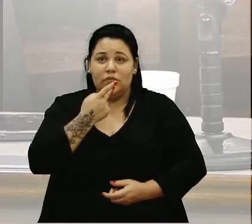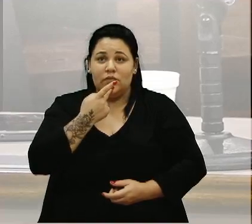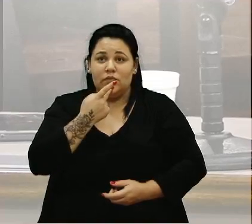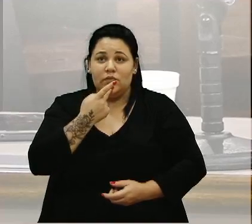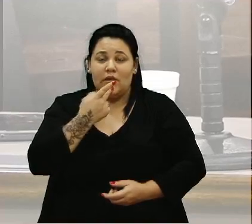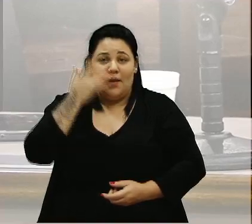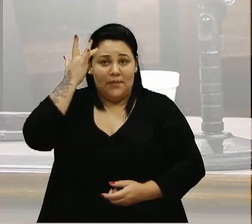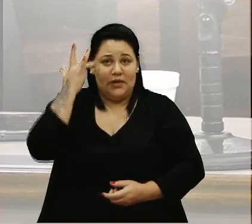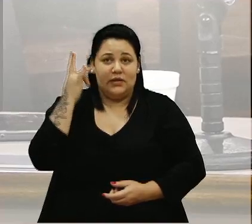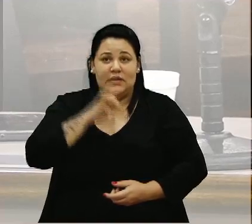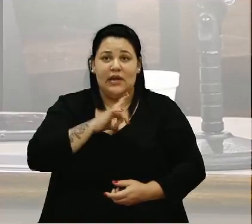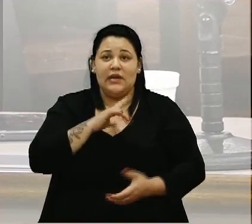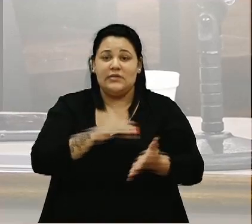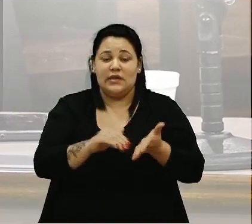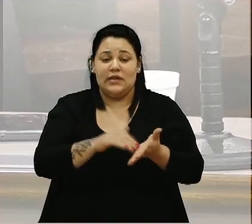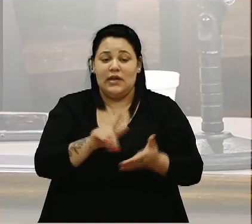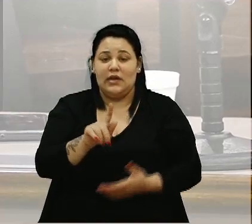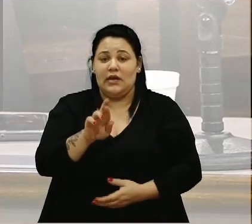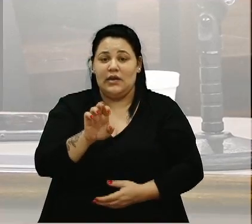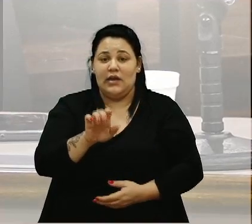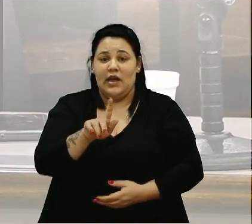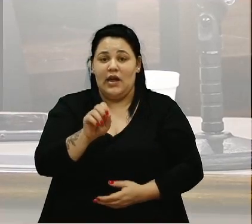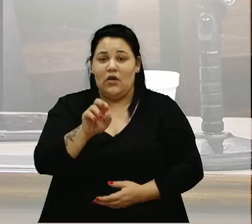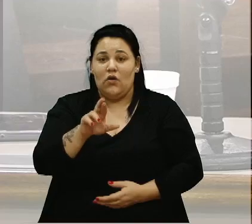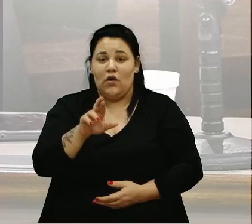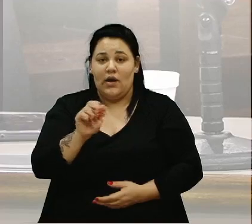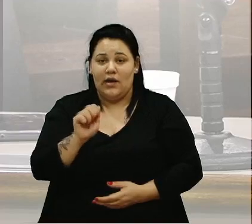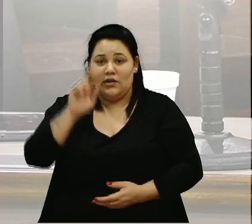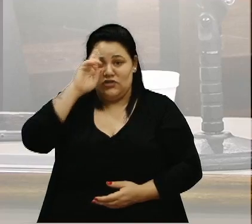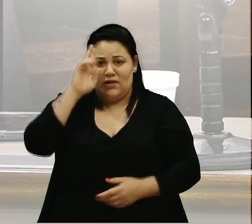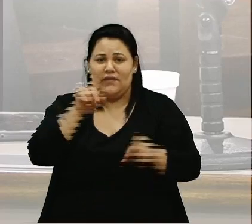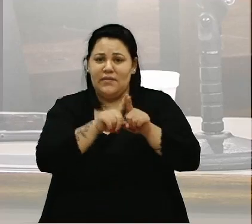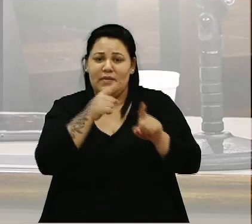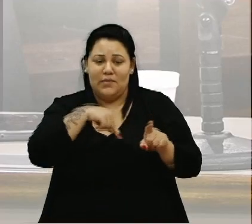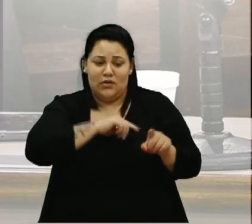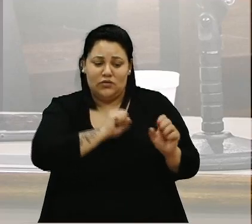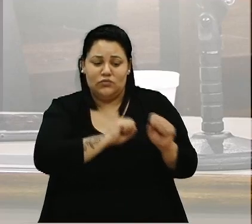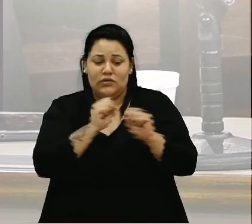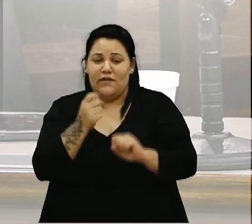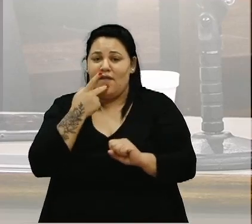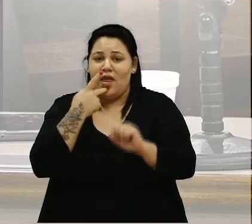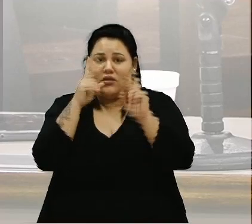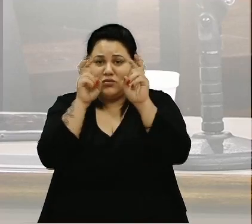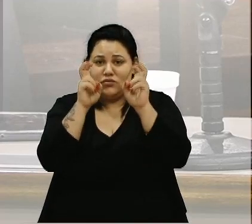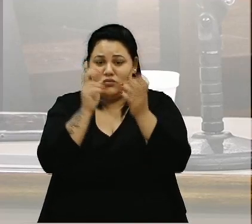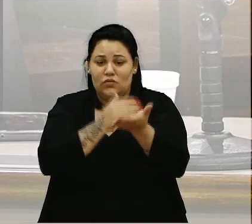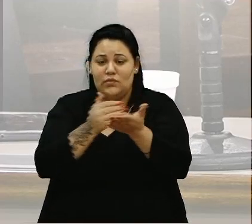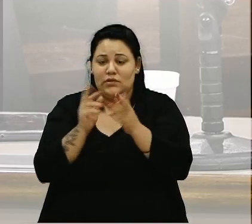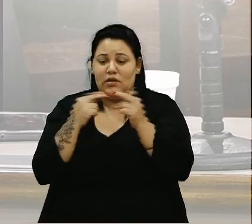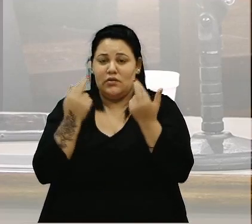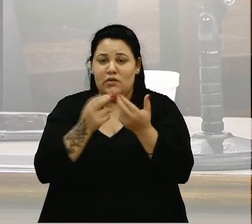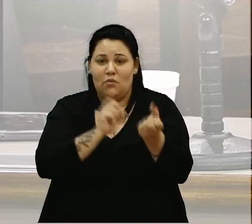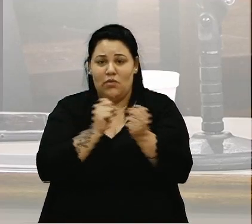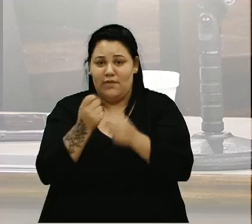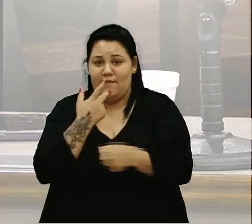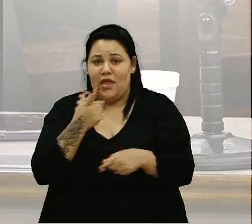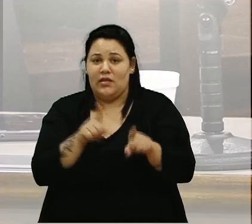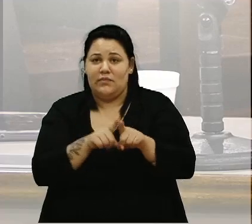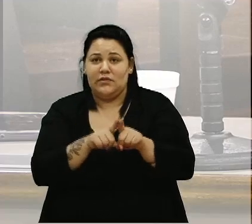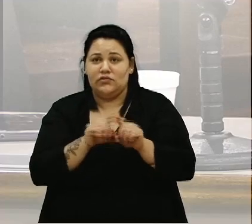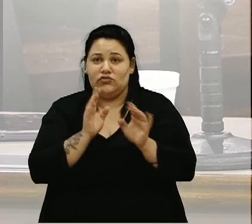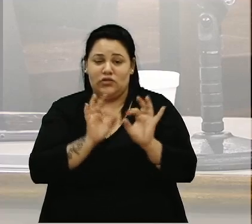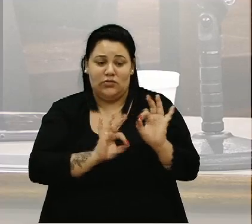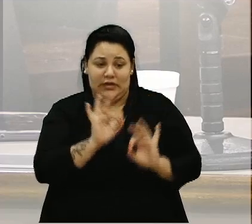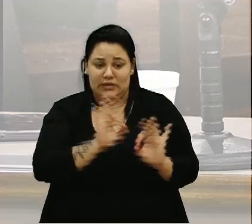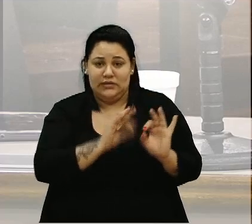diretor, que troca a questão das lâmpadas, para a gente poder abordar esse assunto. No início da sessão, a gente poder falar. Já organiza,